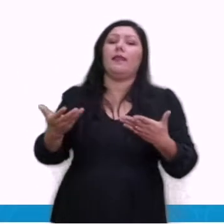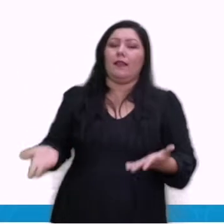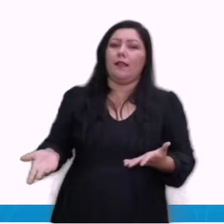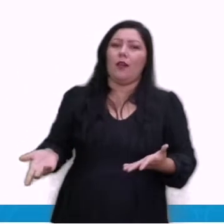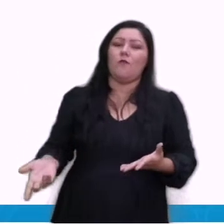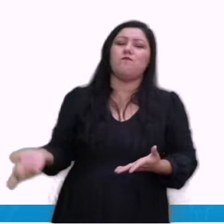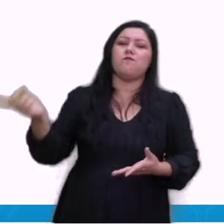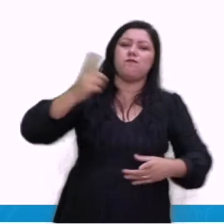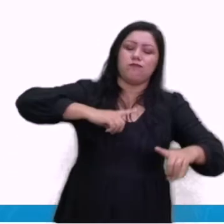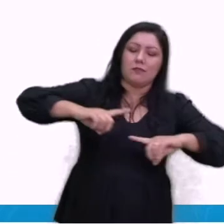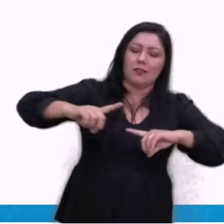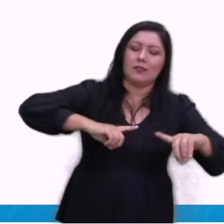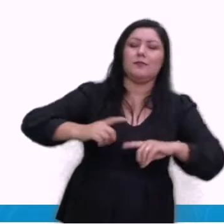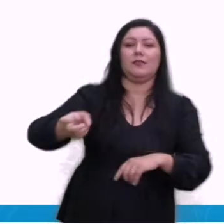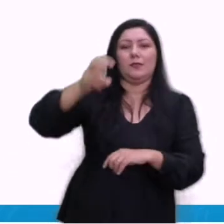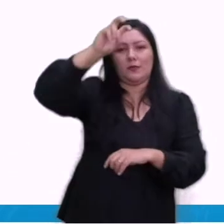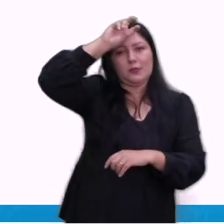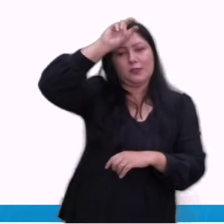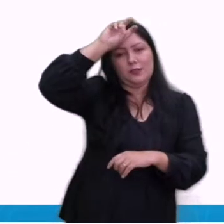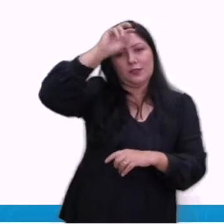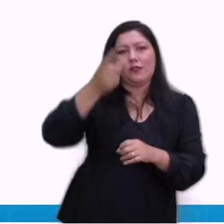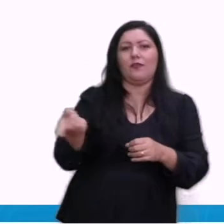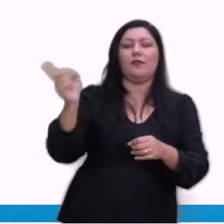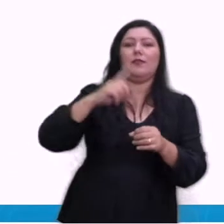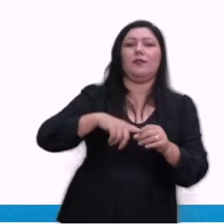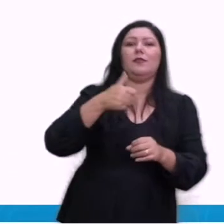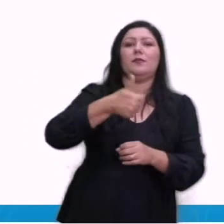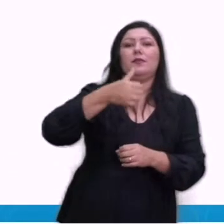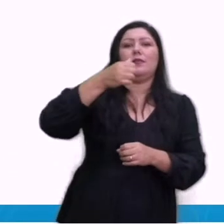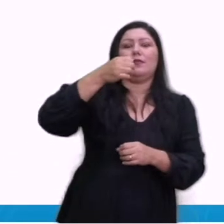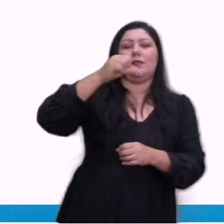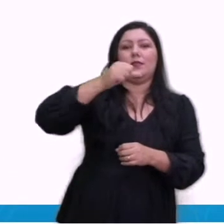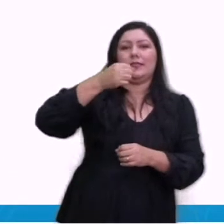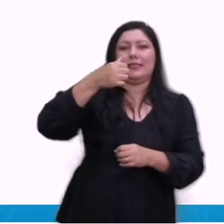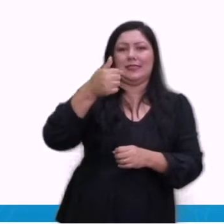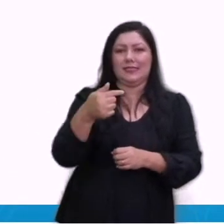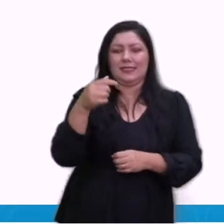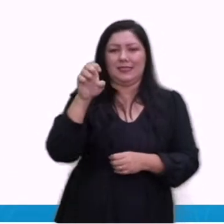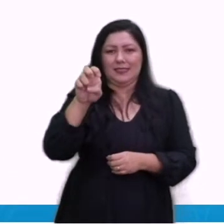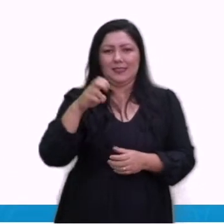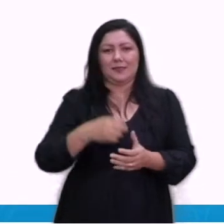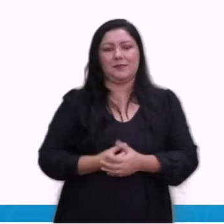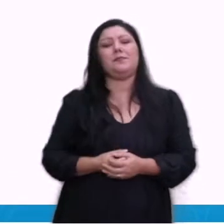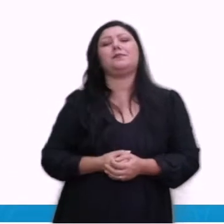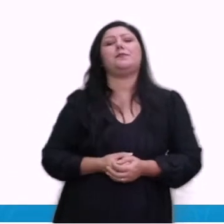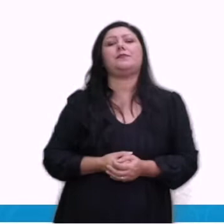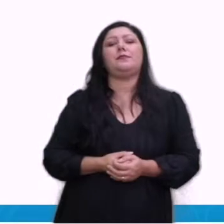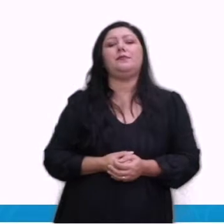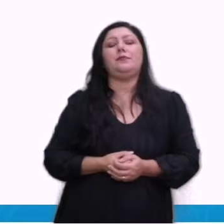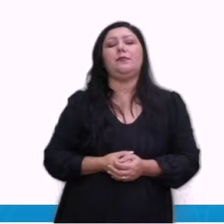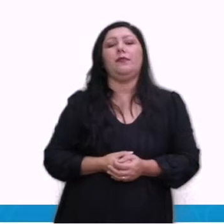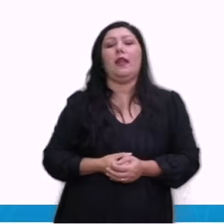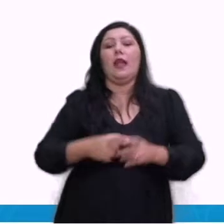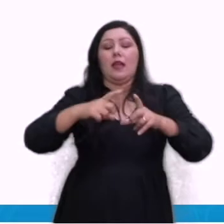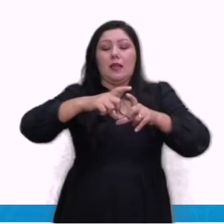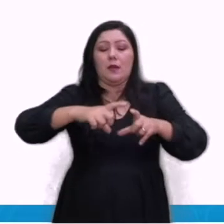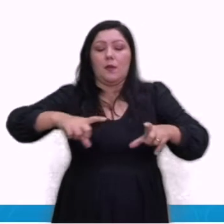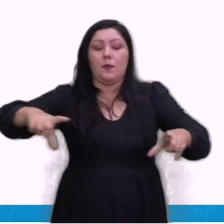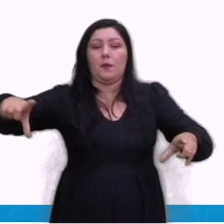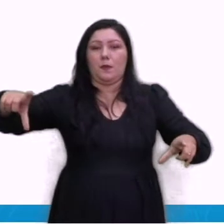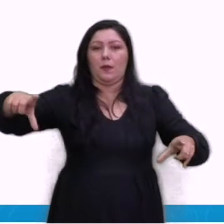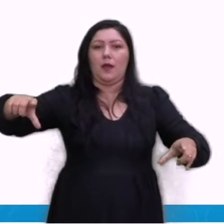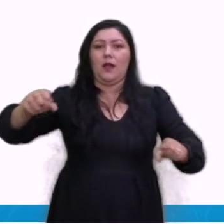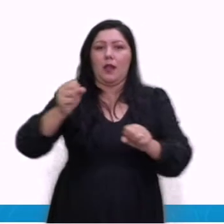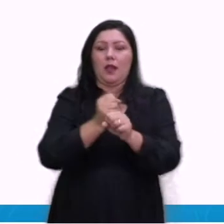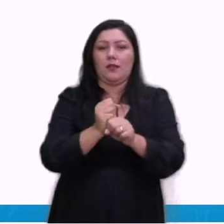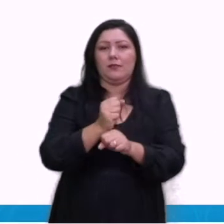pelo Egito em 1975. E em 23 de março de 2021, o canal de Suez foi bloqueado, como eu disse,